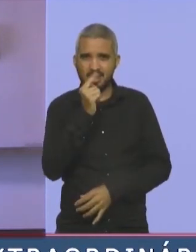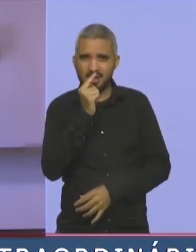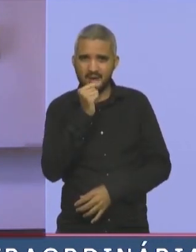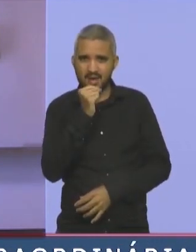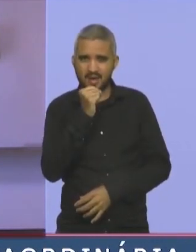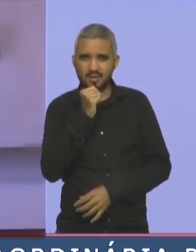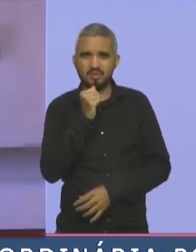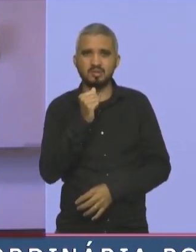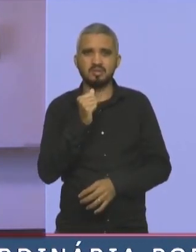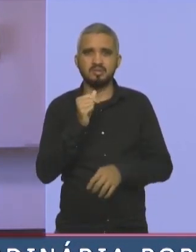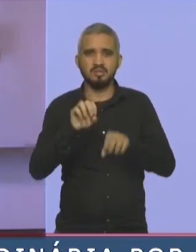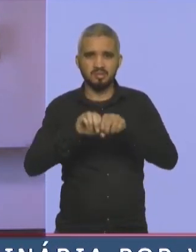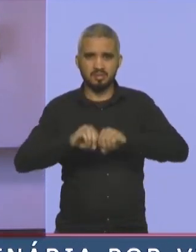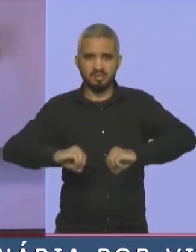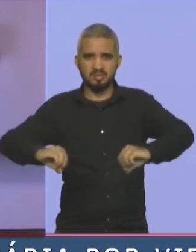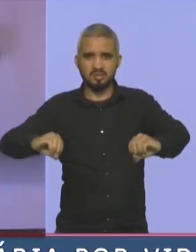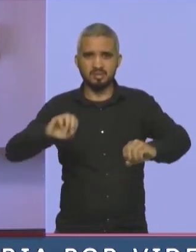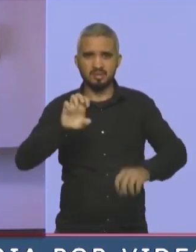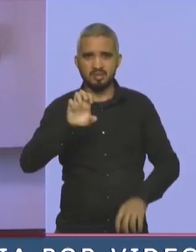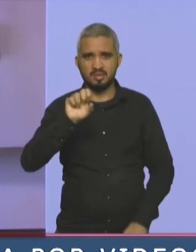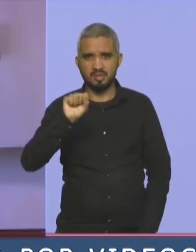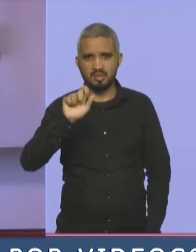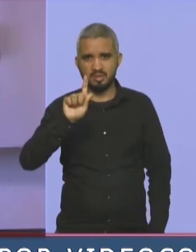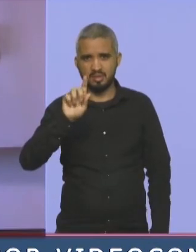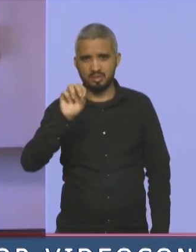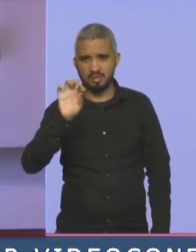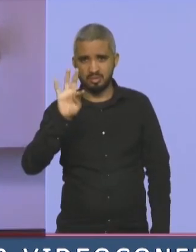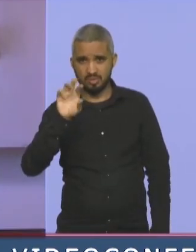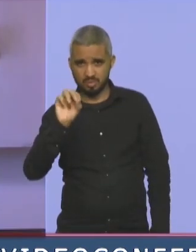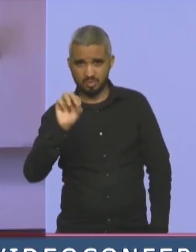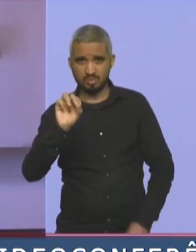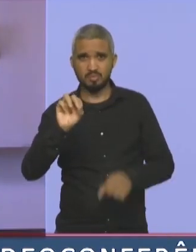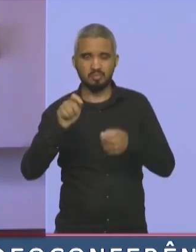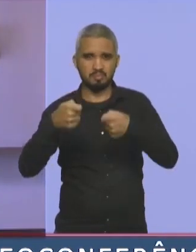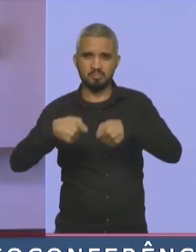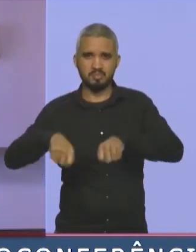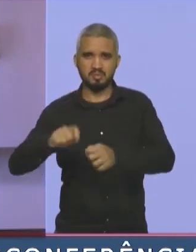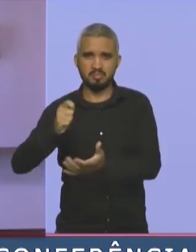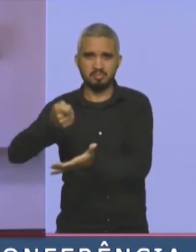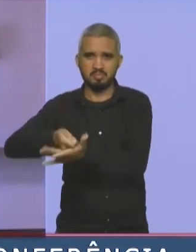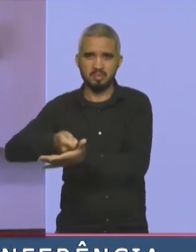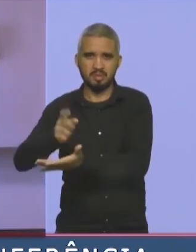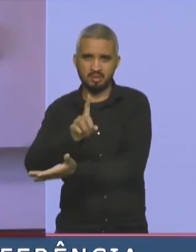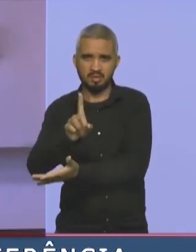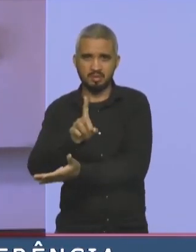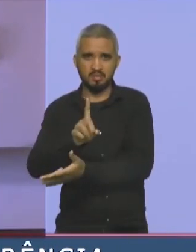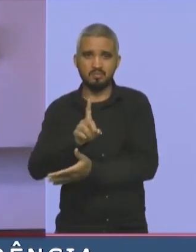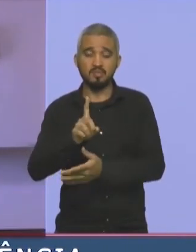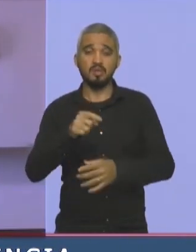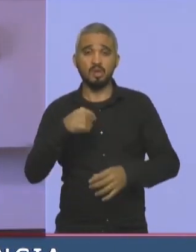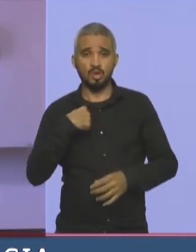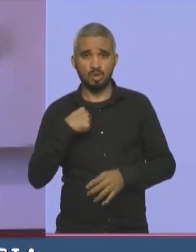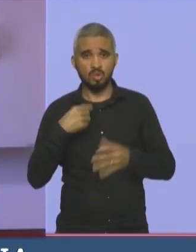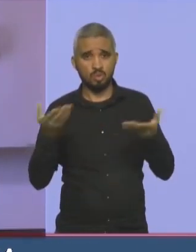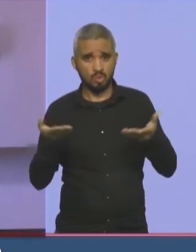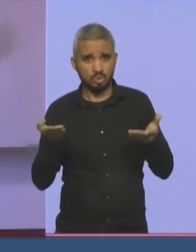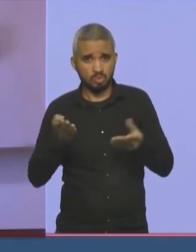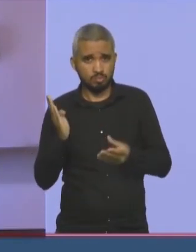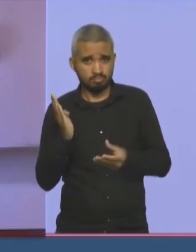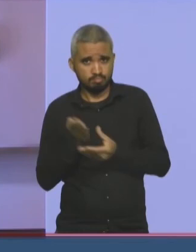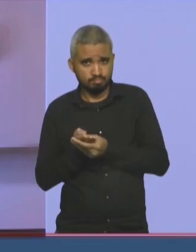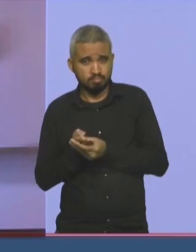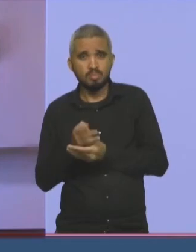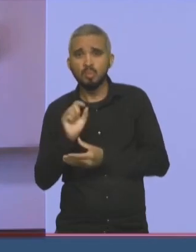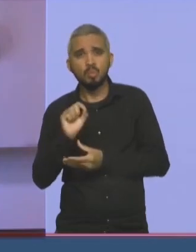ingressamos hoje uma ciência pública em face da empresa BRK ambiental, para que esse mesmo benefício, ele possa ser